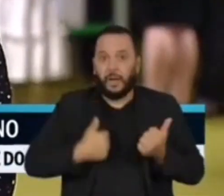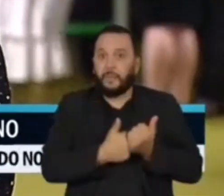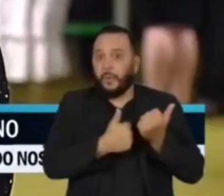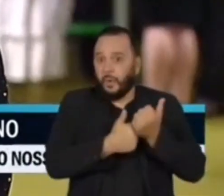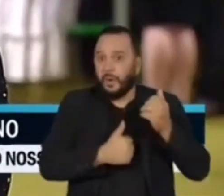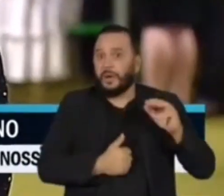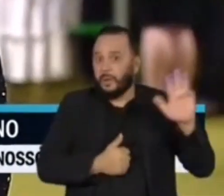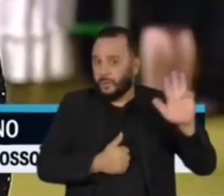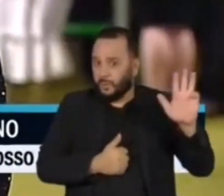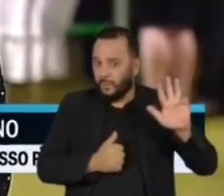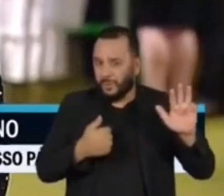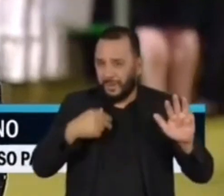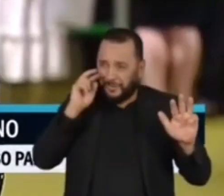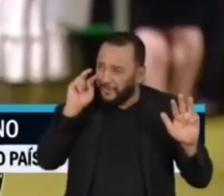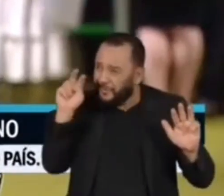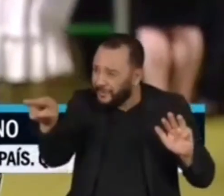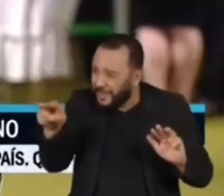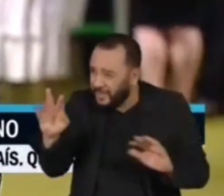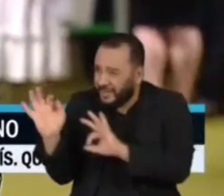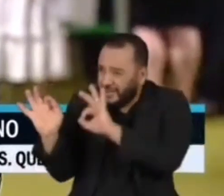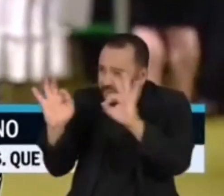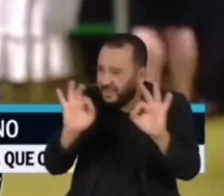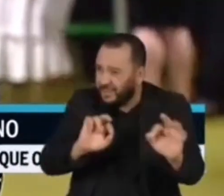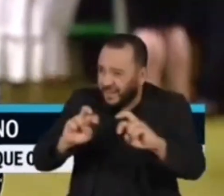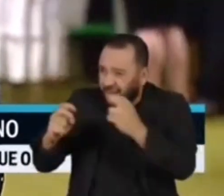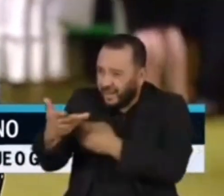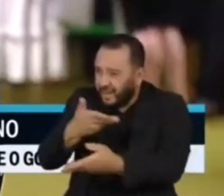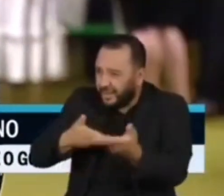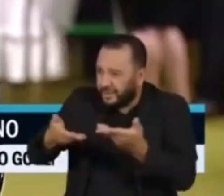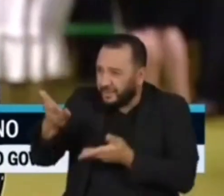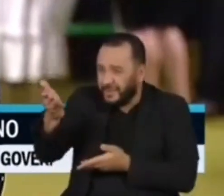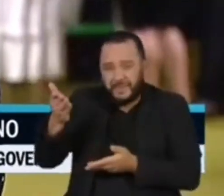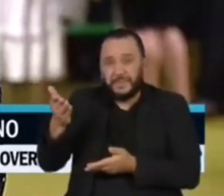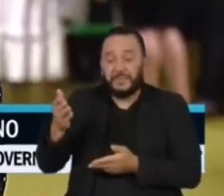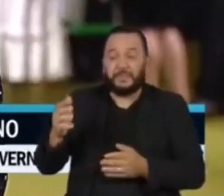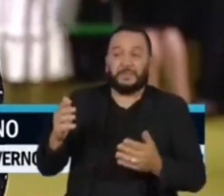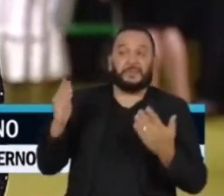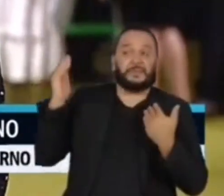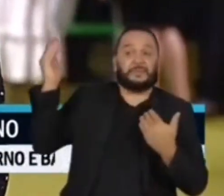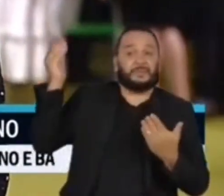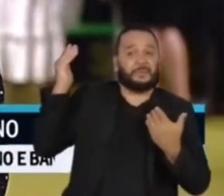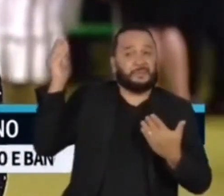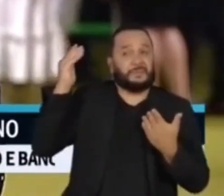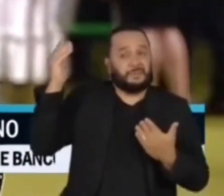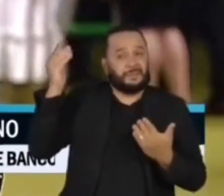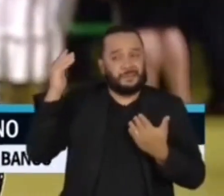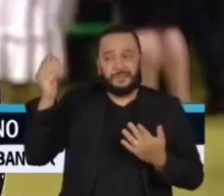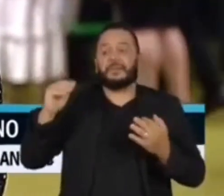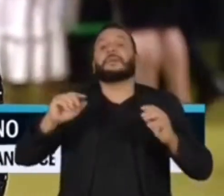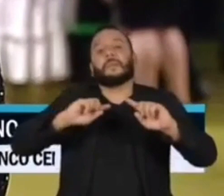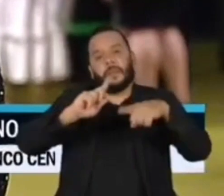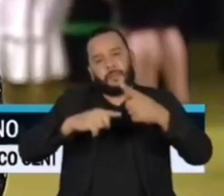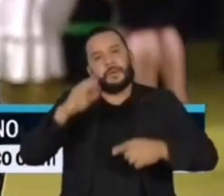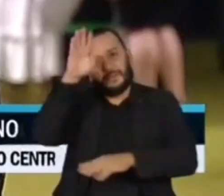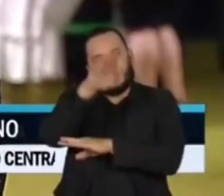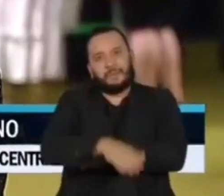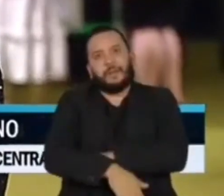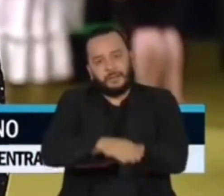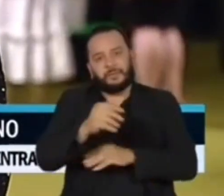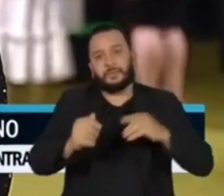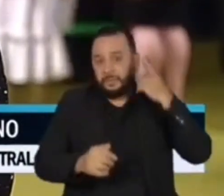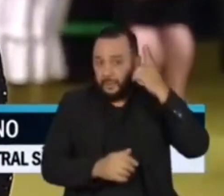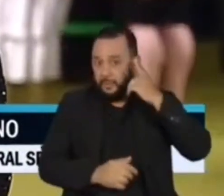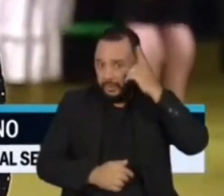interpretaram as declarações do presidente do Banco Central com ceticismo. A tarde, deputados ligados ao